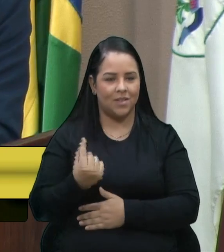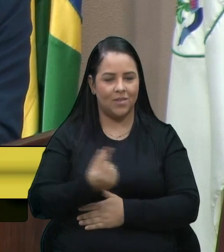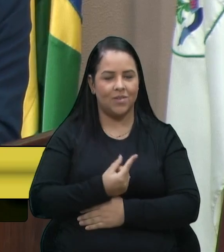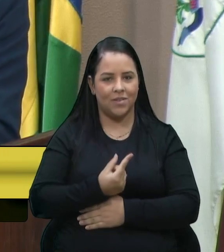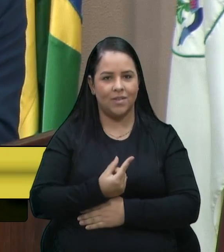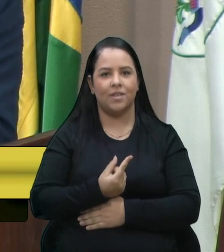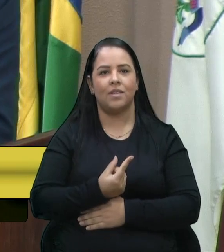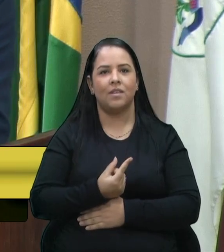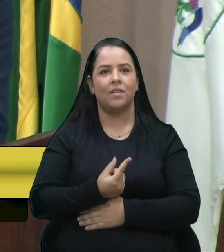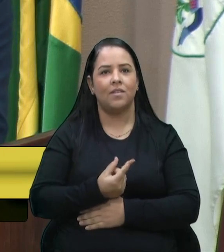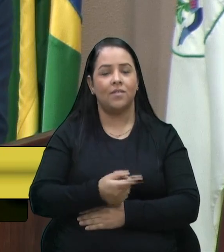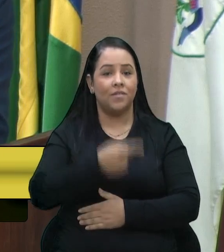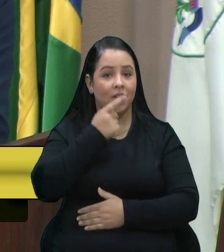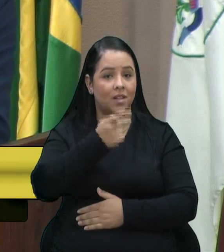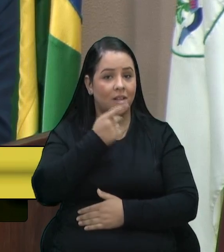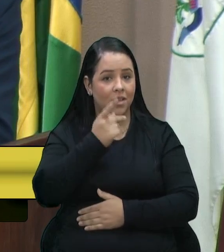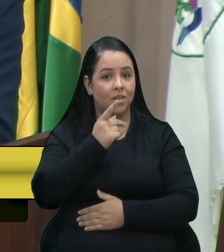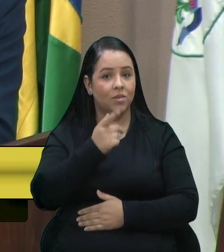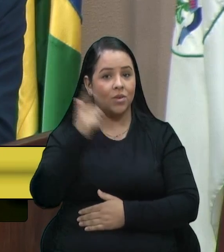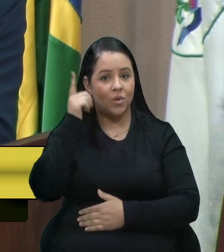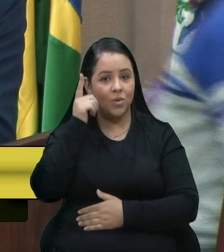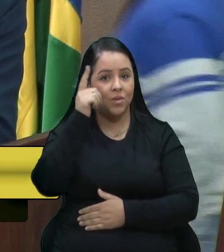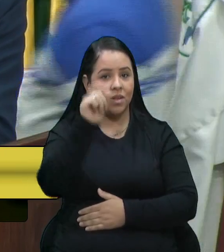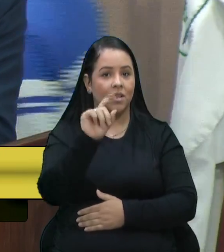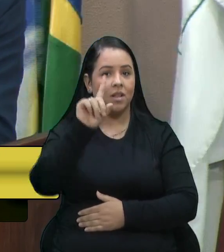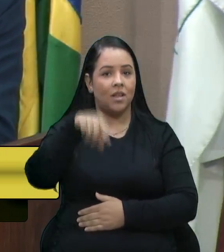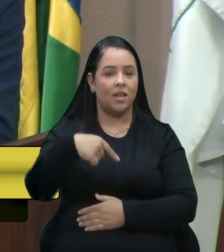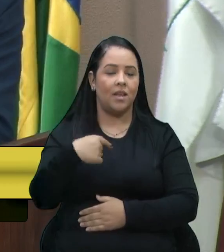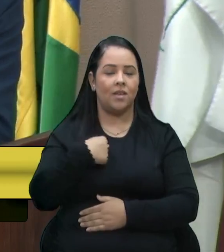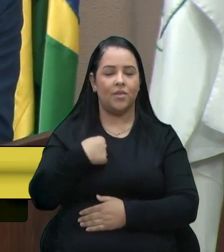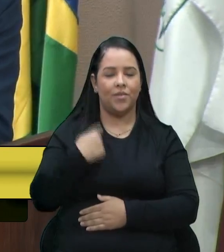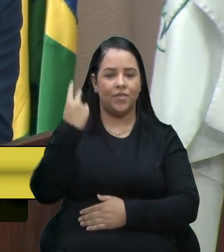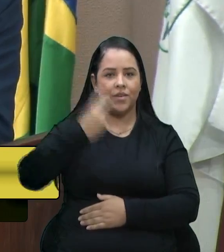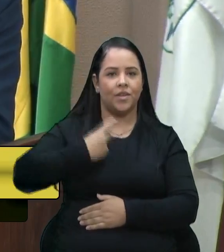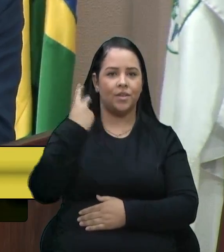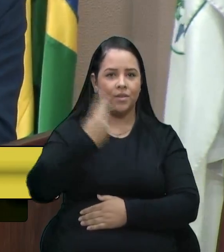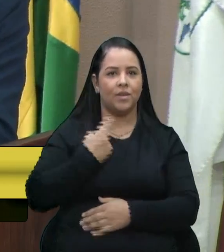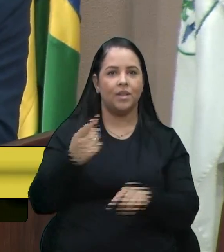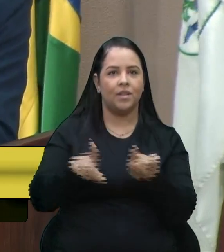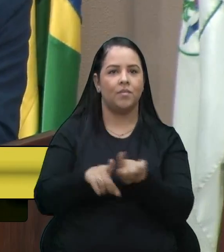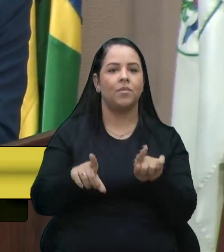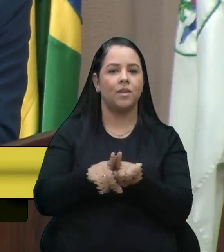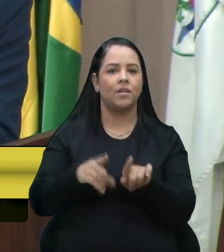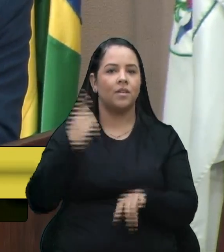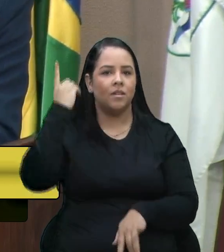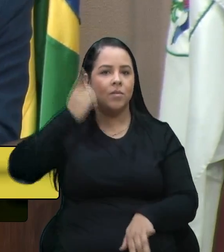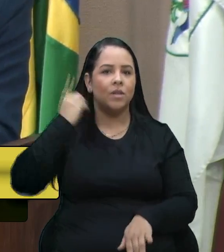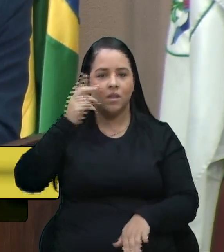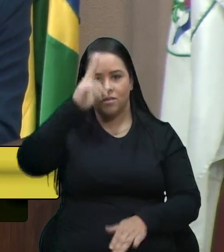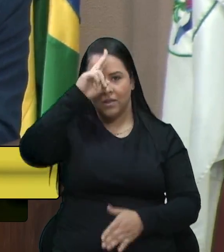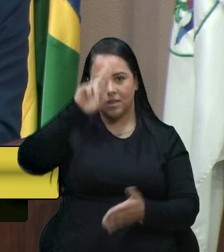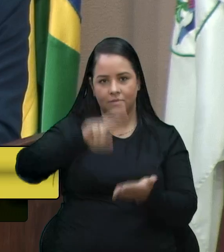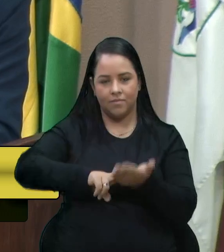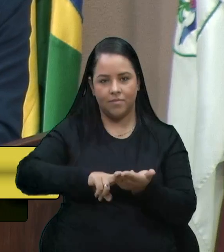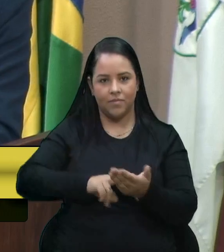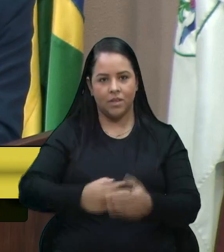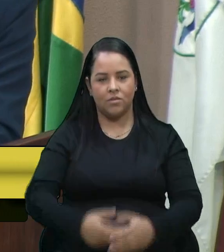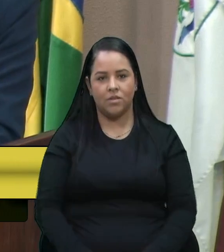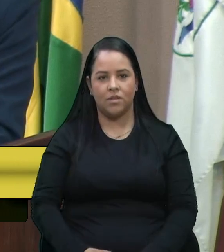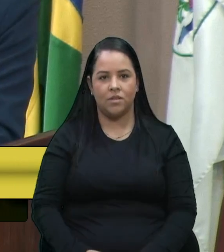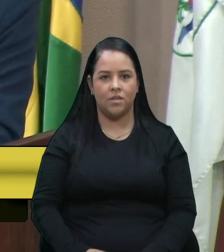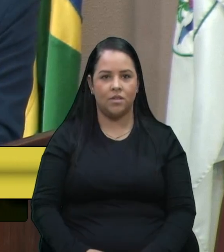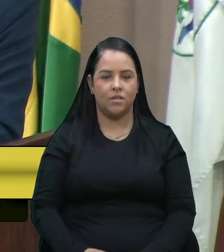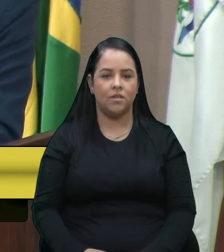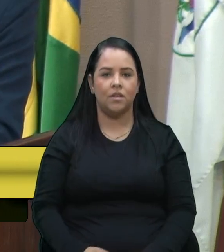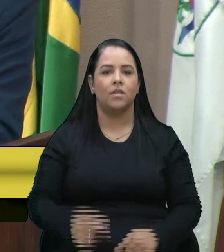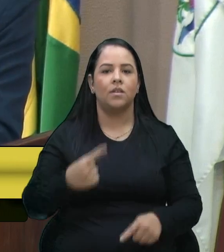ressaltando que essa conquista foi através deste vereador e do deputado estadual Neryl Carteiro, após uma